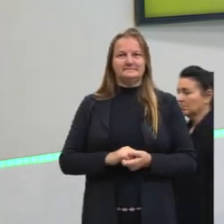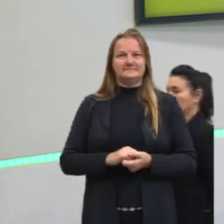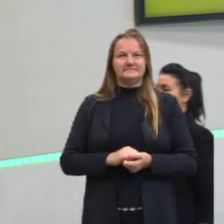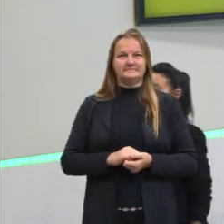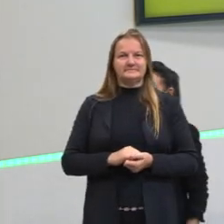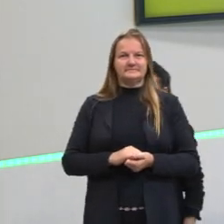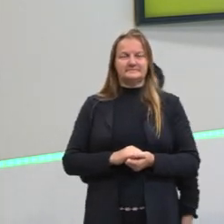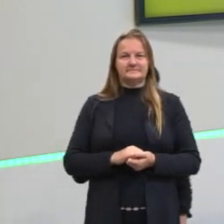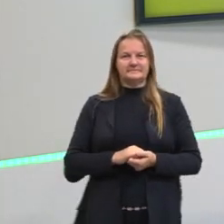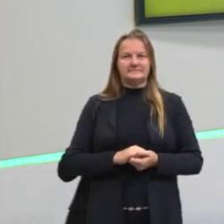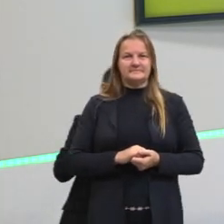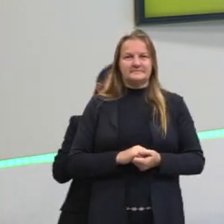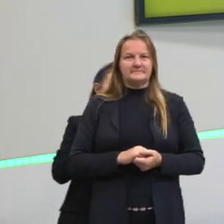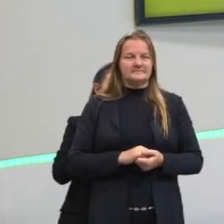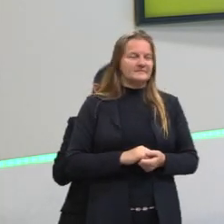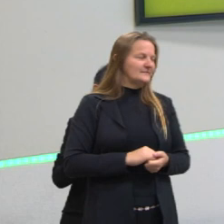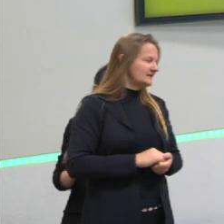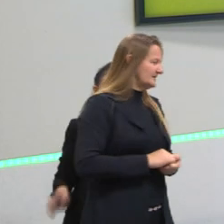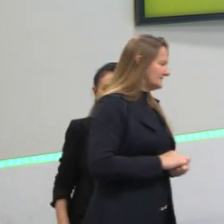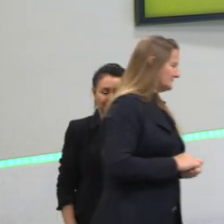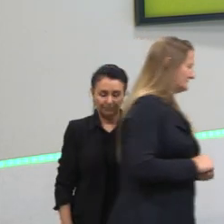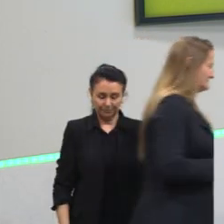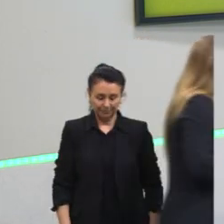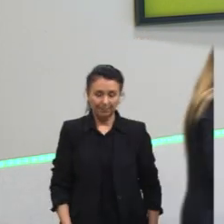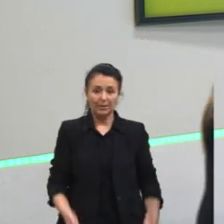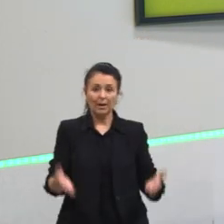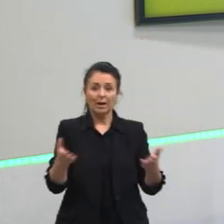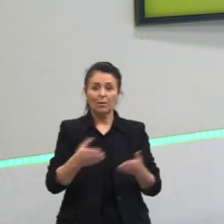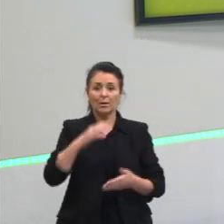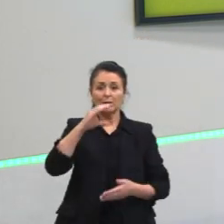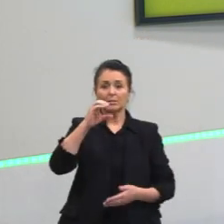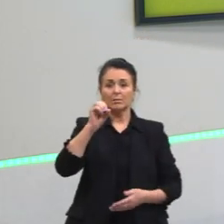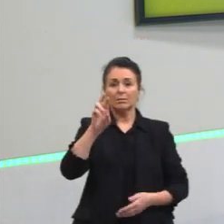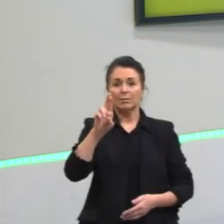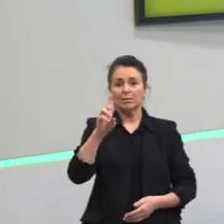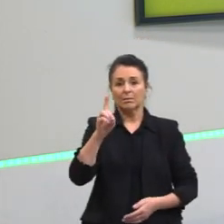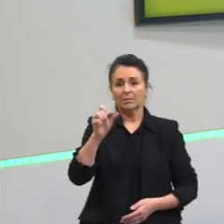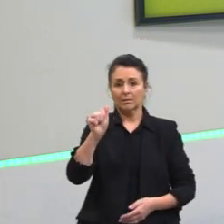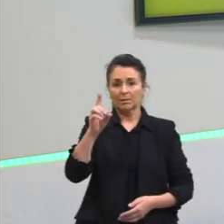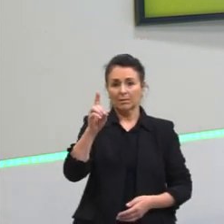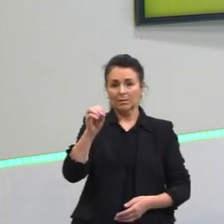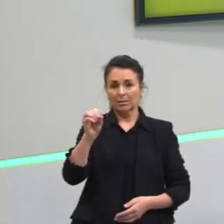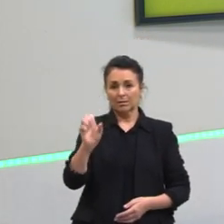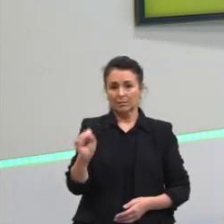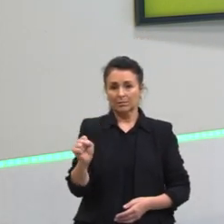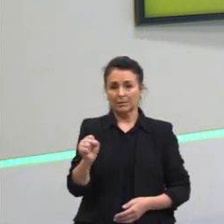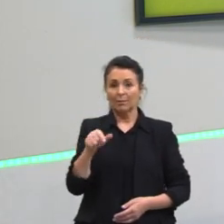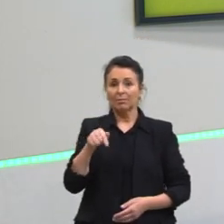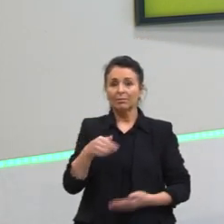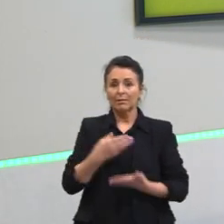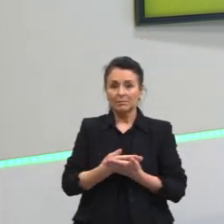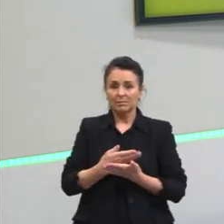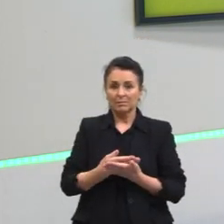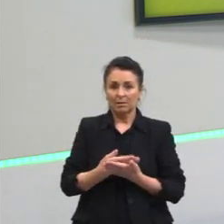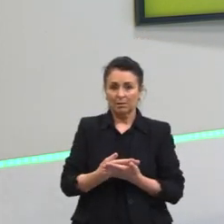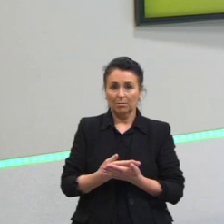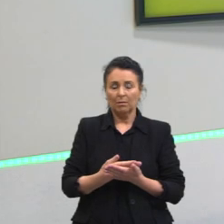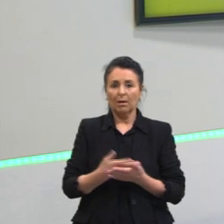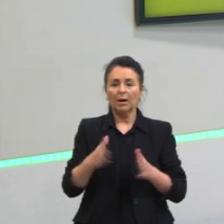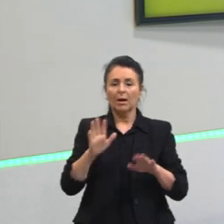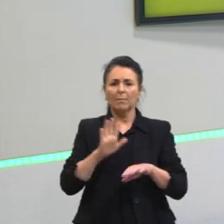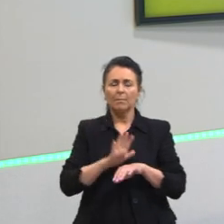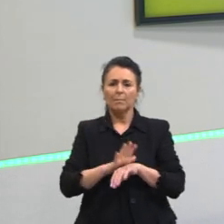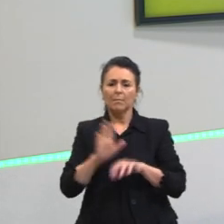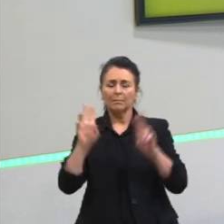Aí é só uma aula sobre os cordatos, tá? O filo cordata. Então, nessa aula, nós vamos ver mais, é sobre